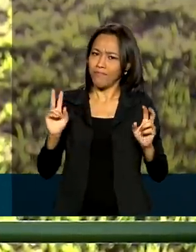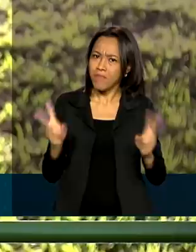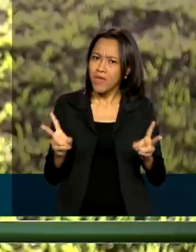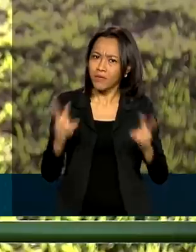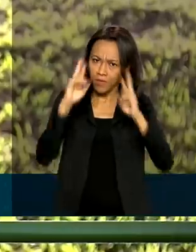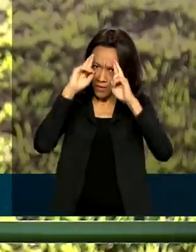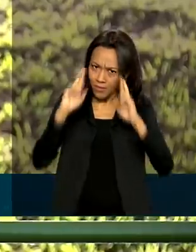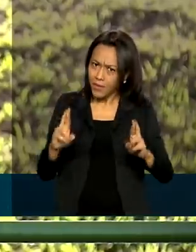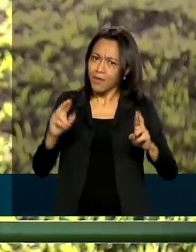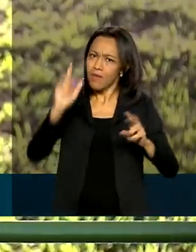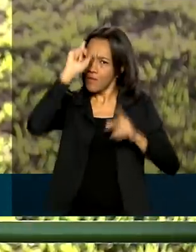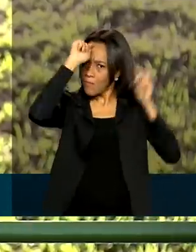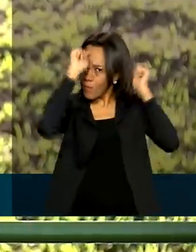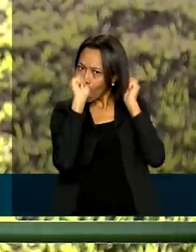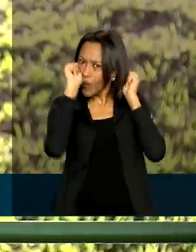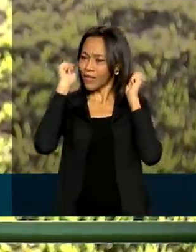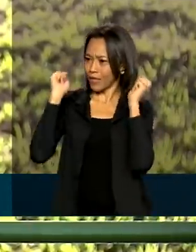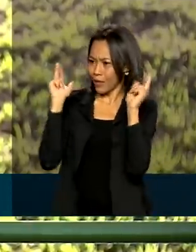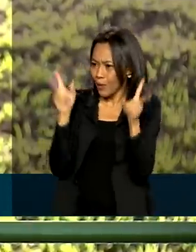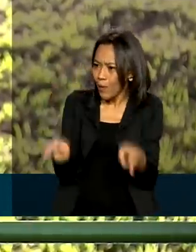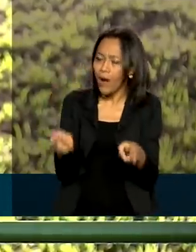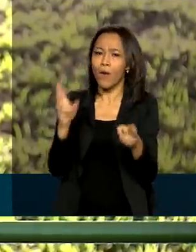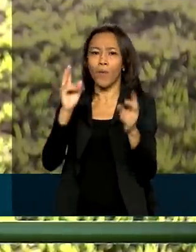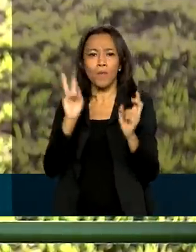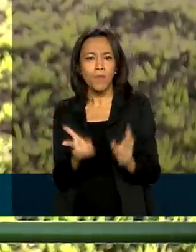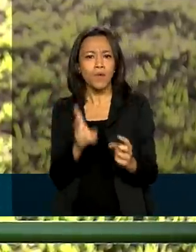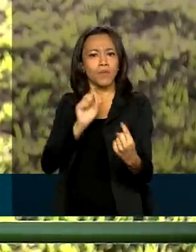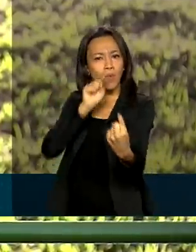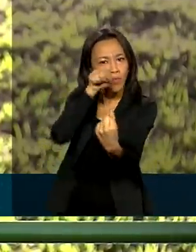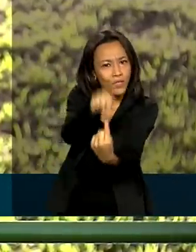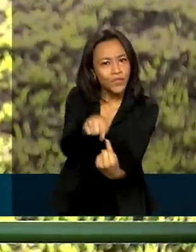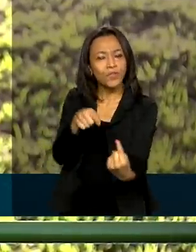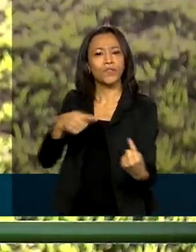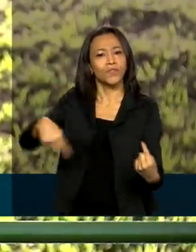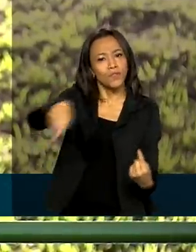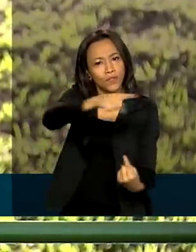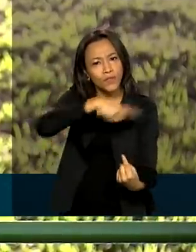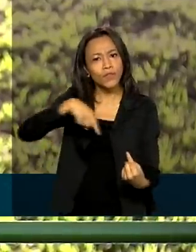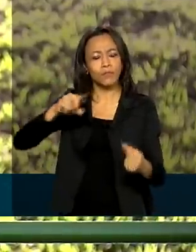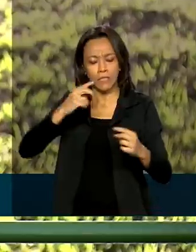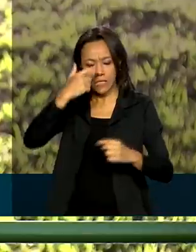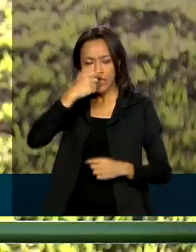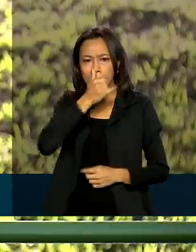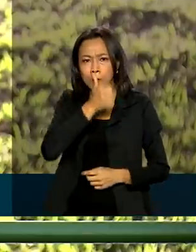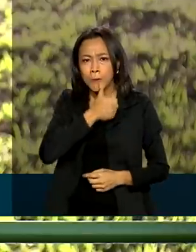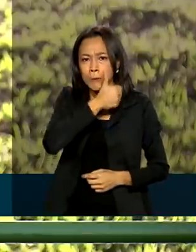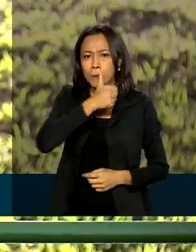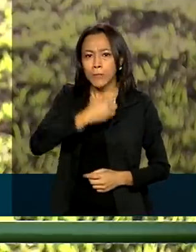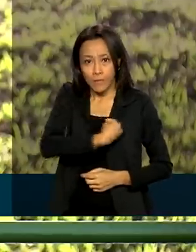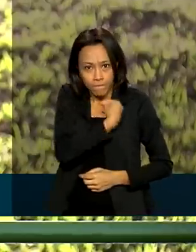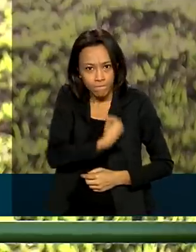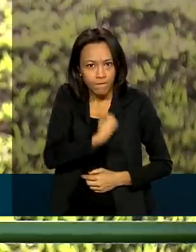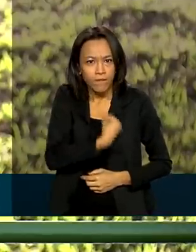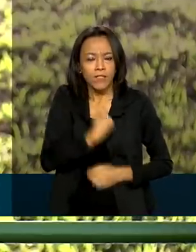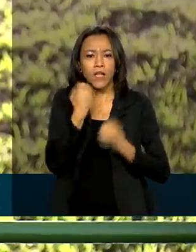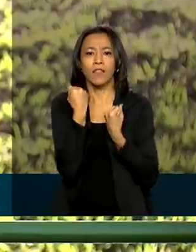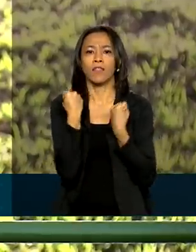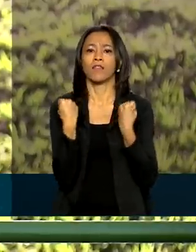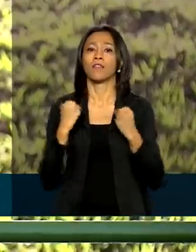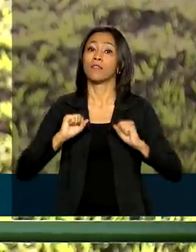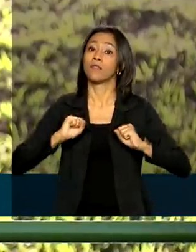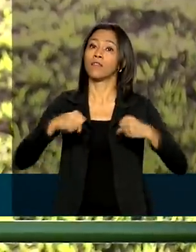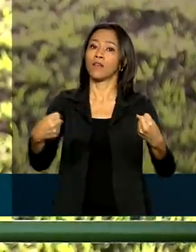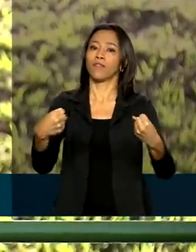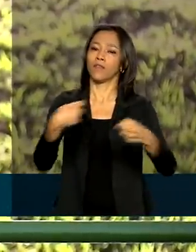a mesma boina. O mesmo objetivo, com o sacrifício da própria vida, defender a nossa pátria.